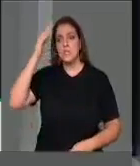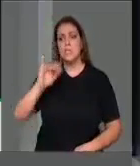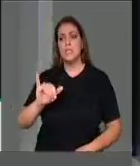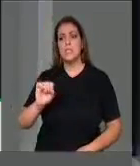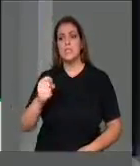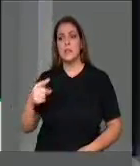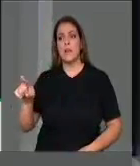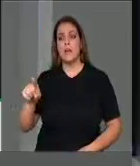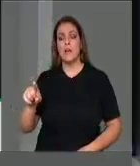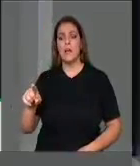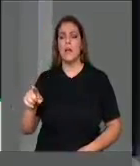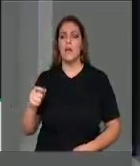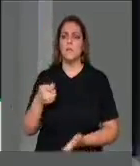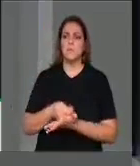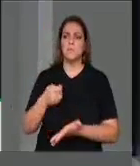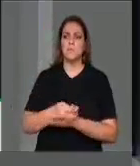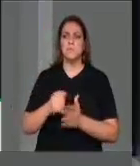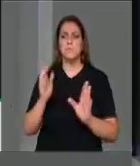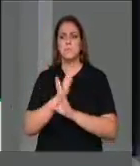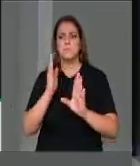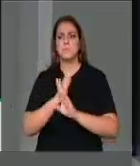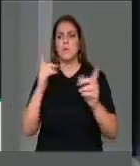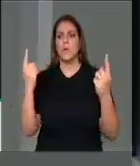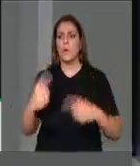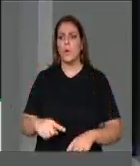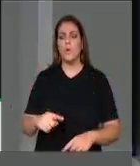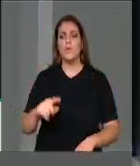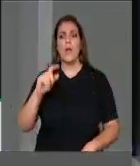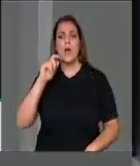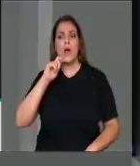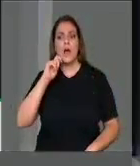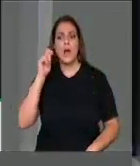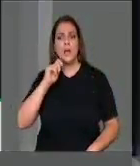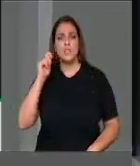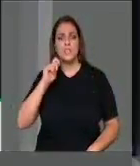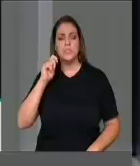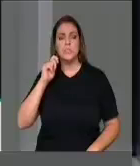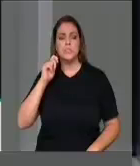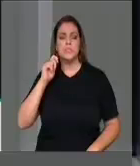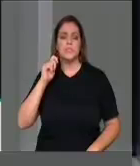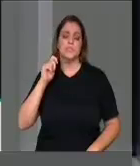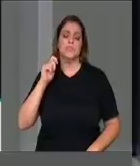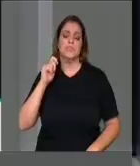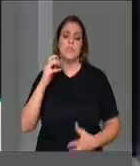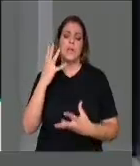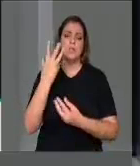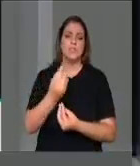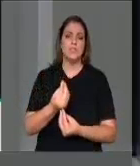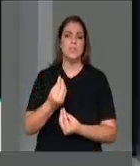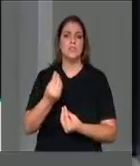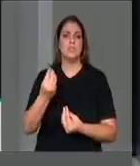perseguem escritores, que perseguem artistas, que destroem esculturas.